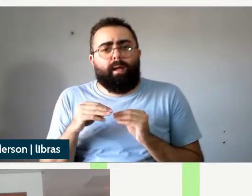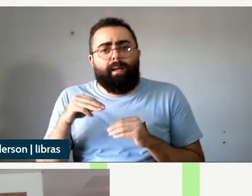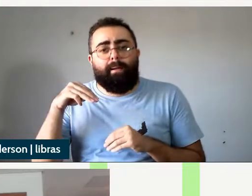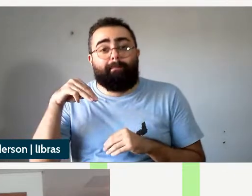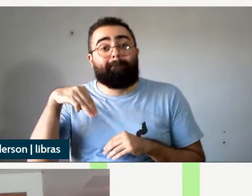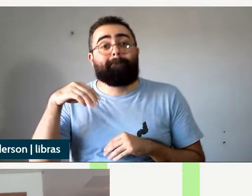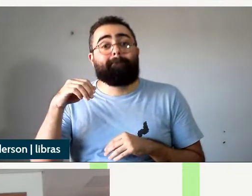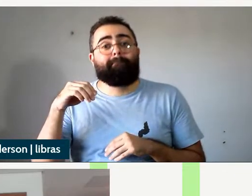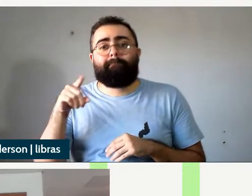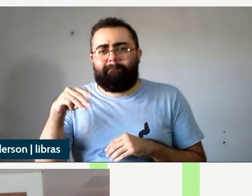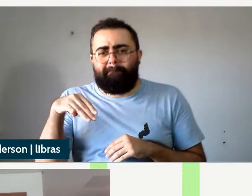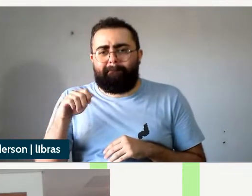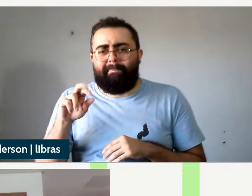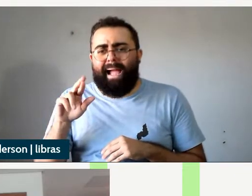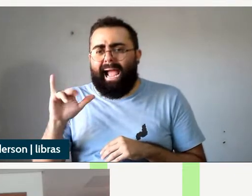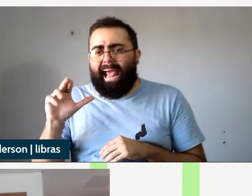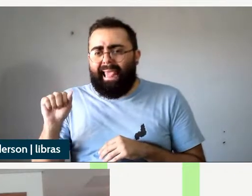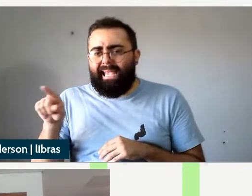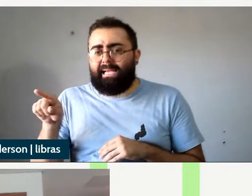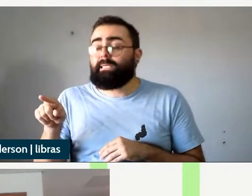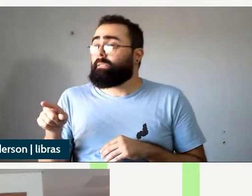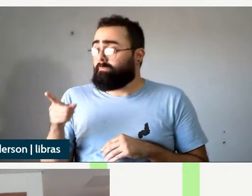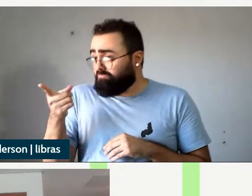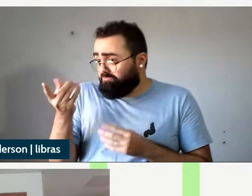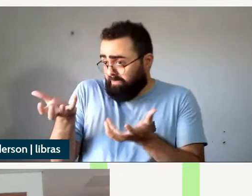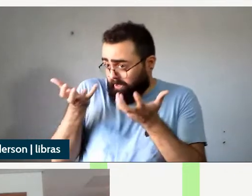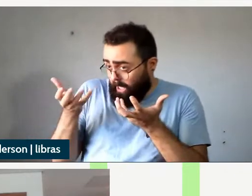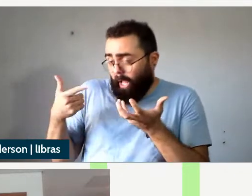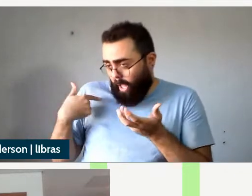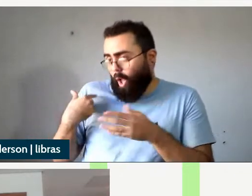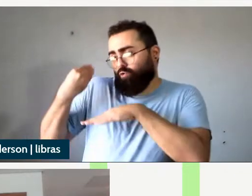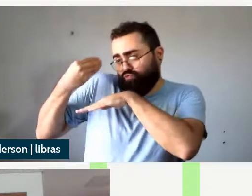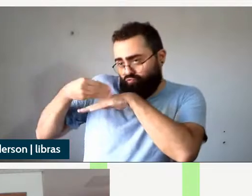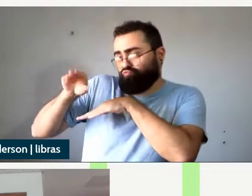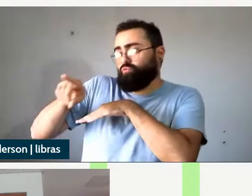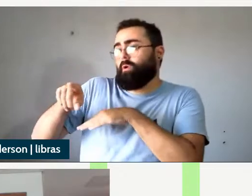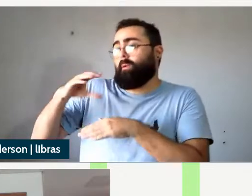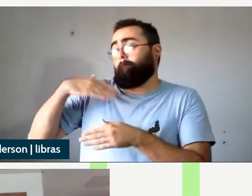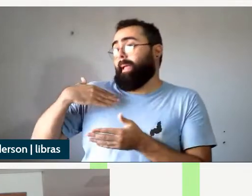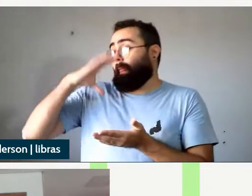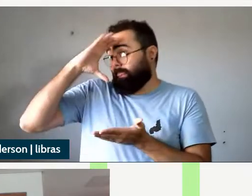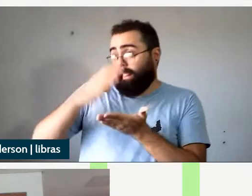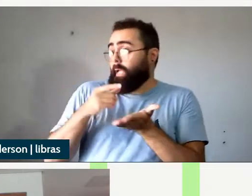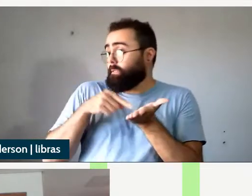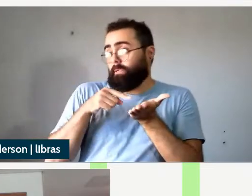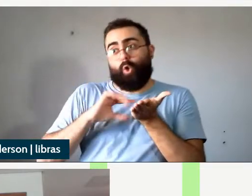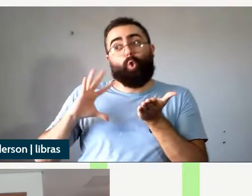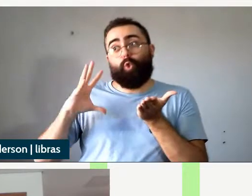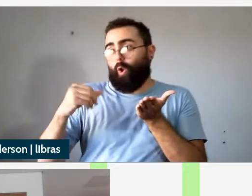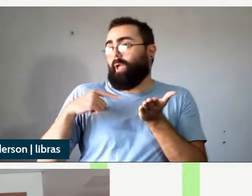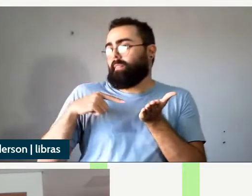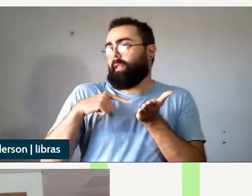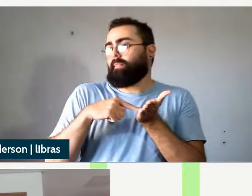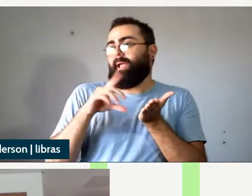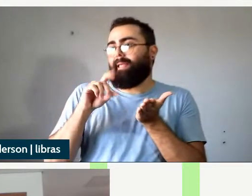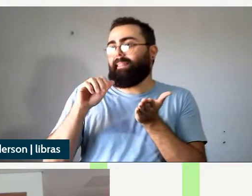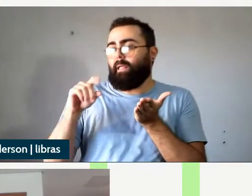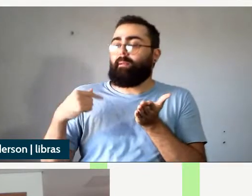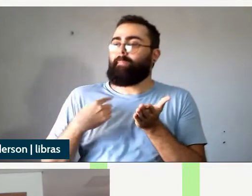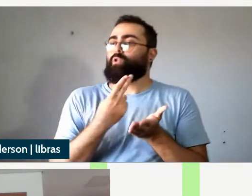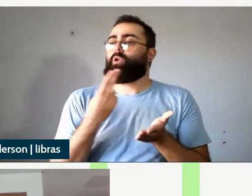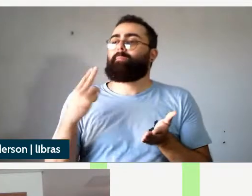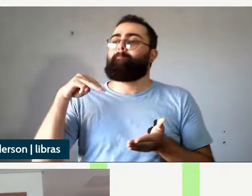a minha tese é toda sobre esse tipo de dados que ela tá que ela tá interessada aí a minha tese Meirelles 2018